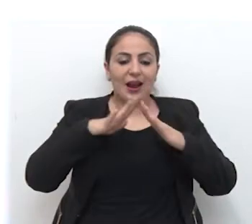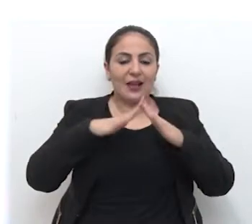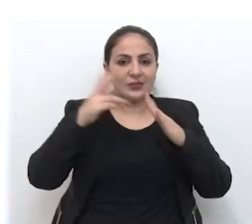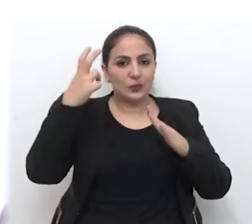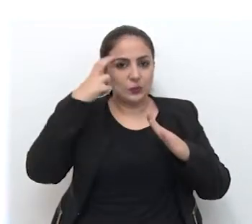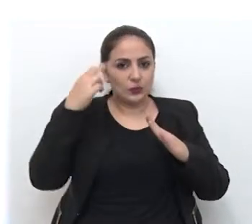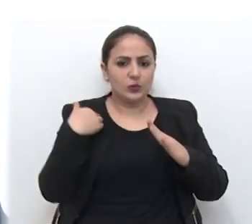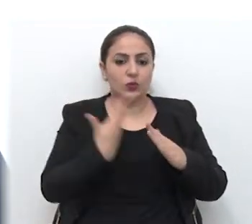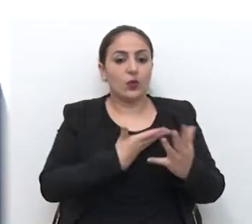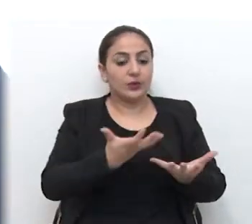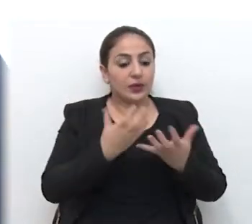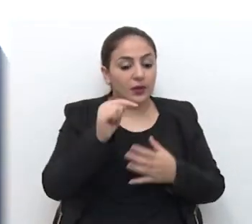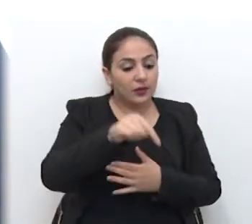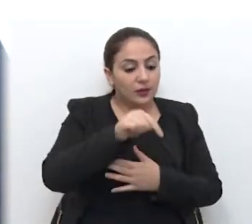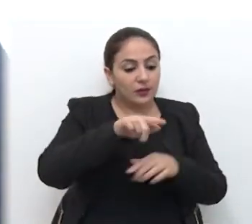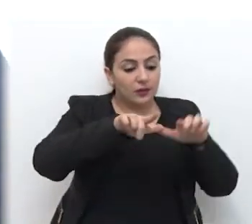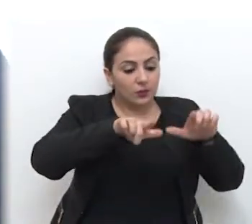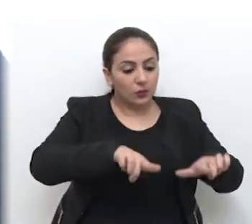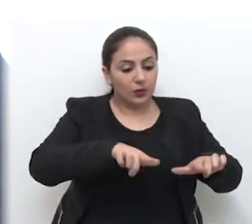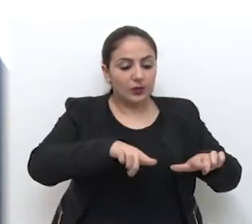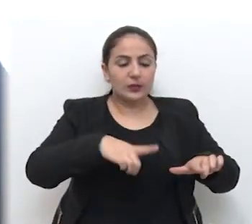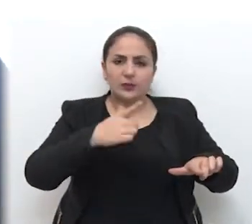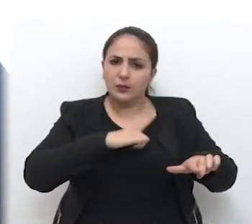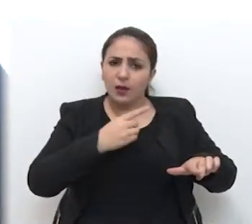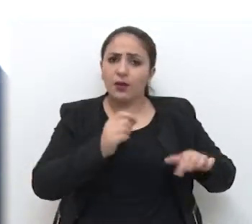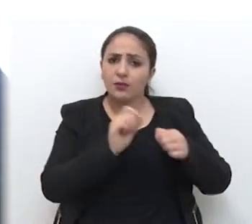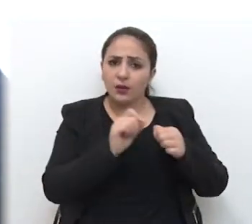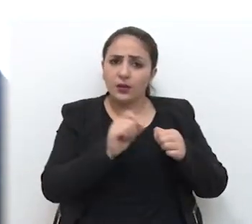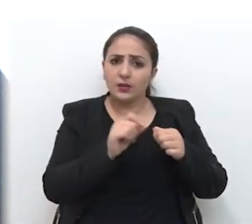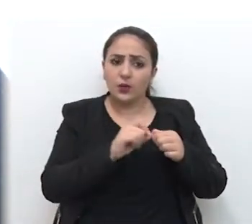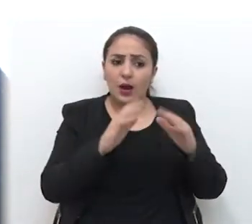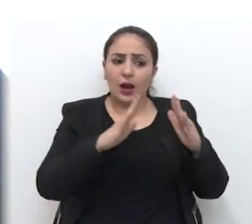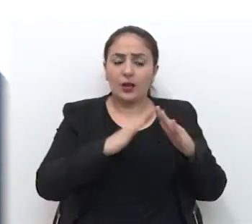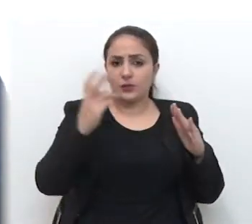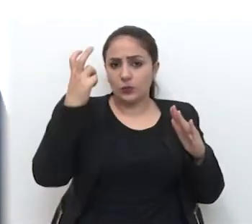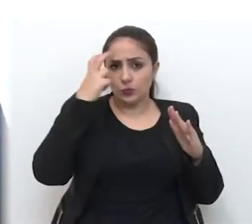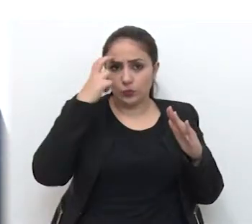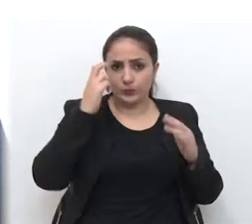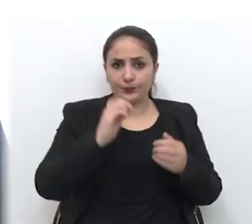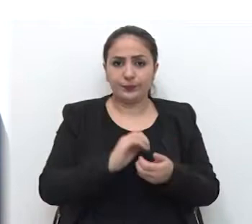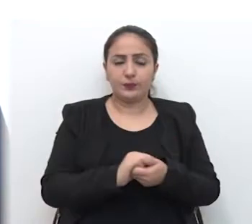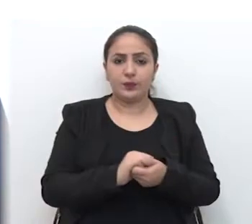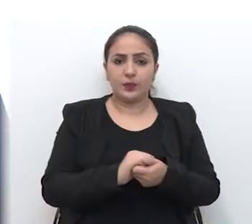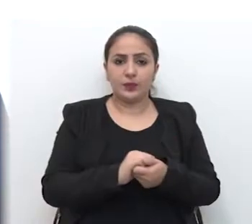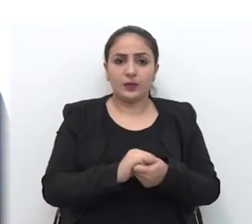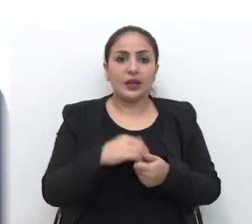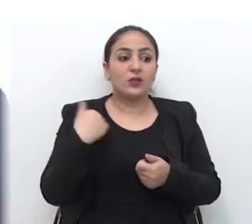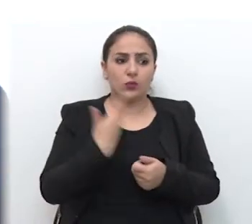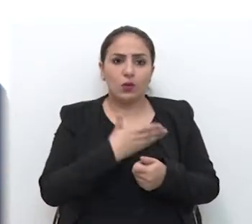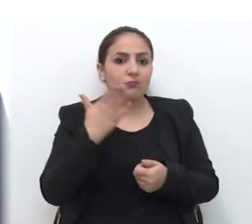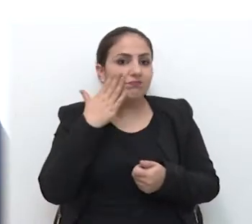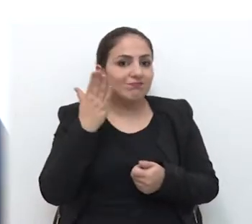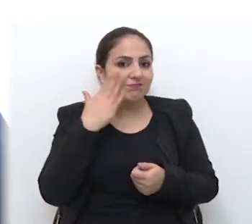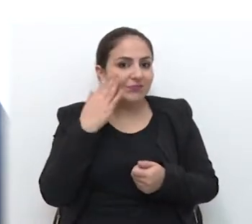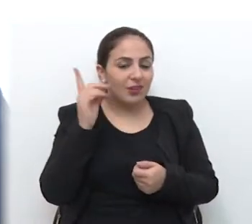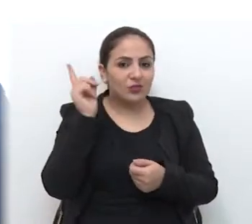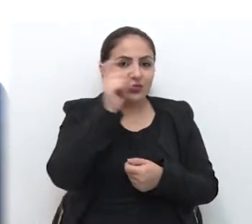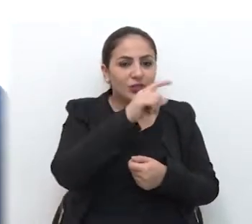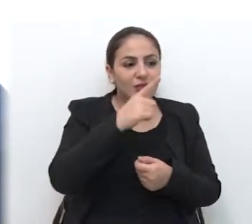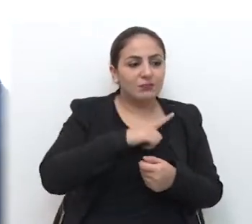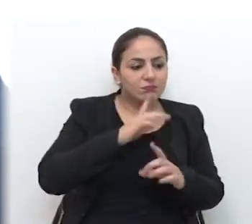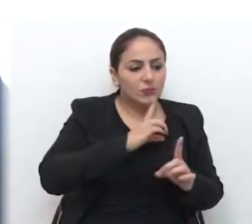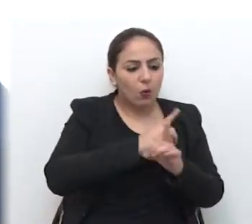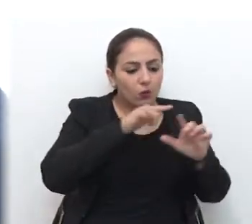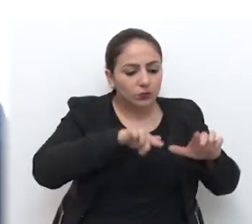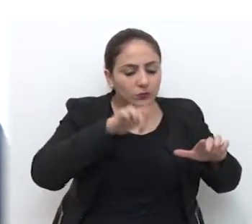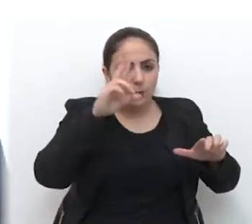Nós queremos que aqui, nesse espaço, seja feita a Casa da Cultura. Soubemos da dificuldade que se encontra no Executivo